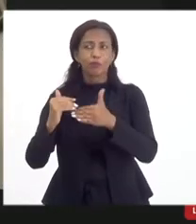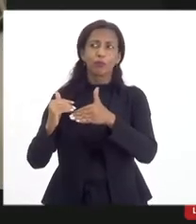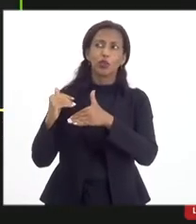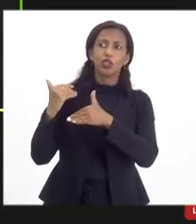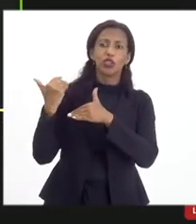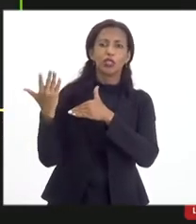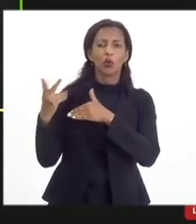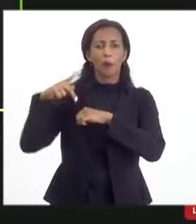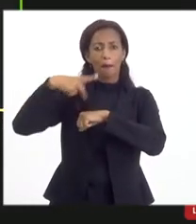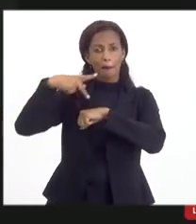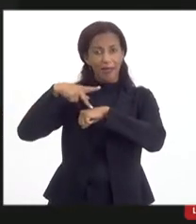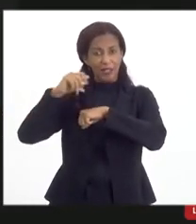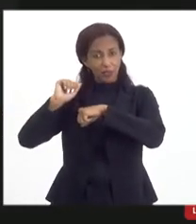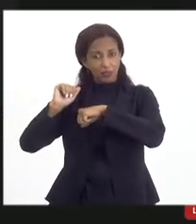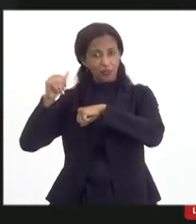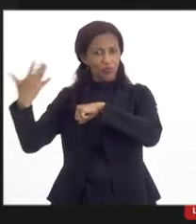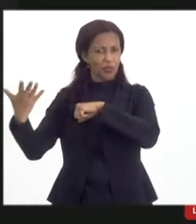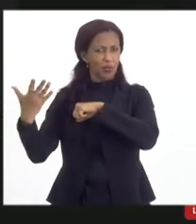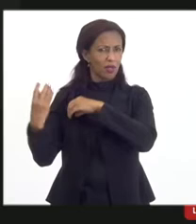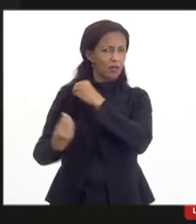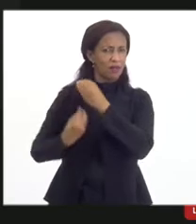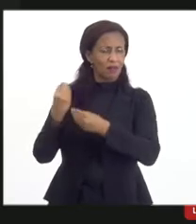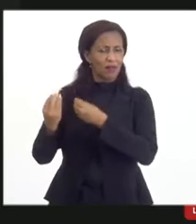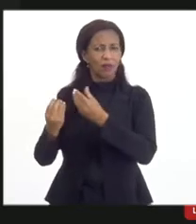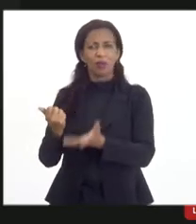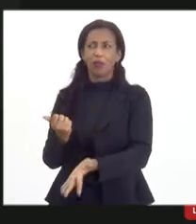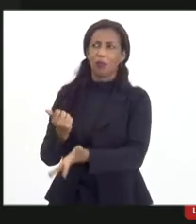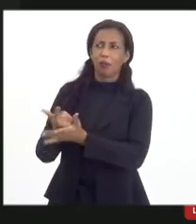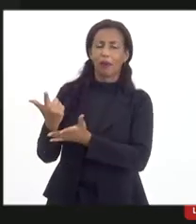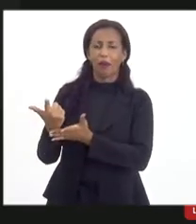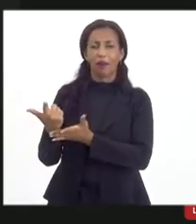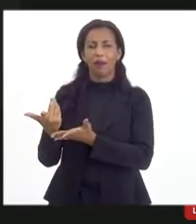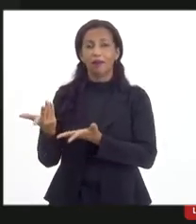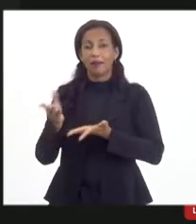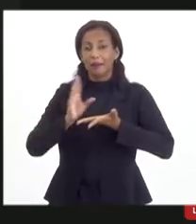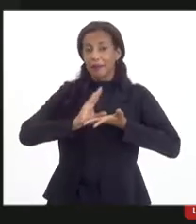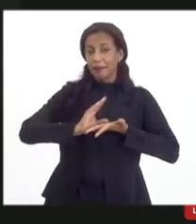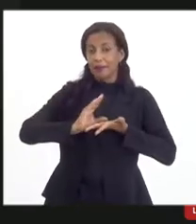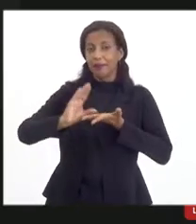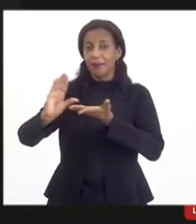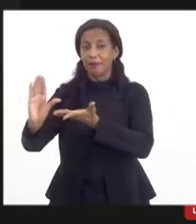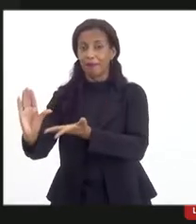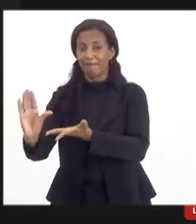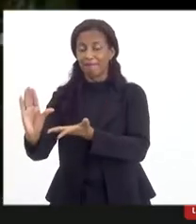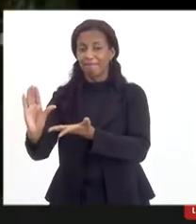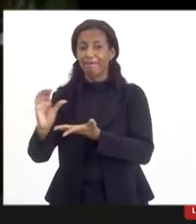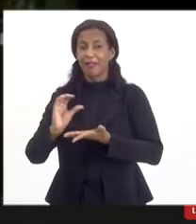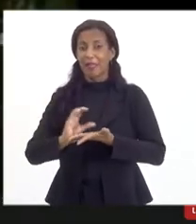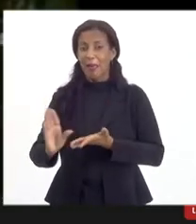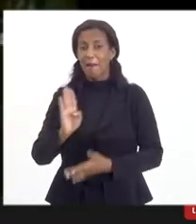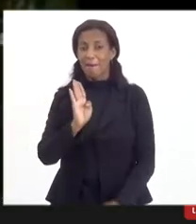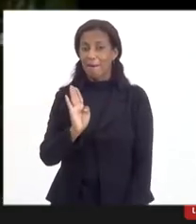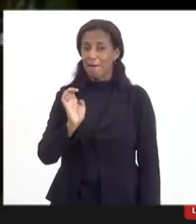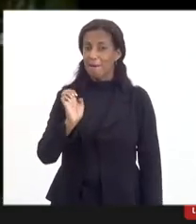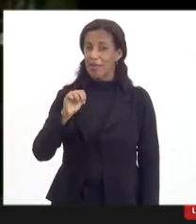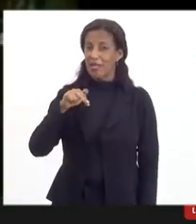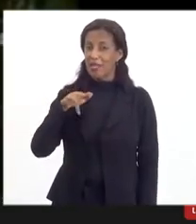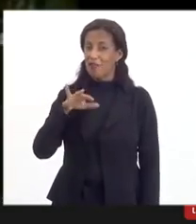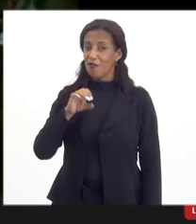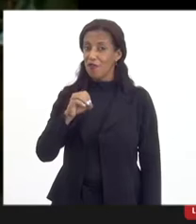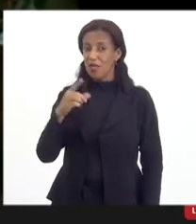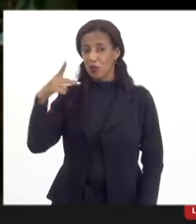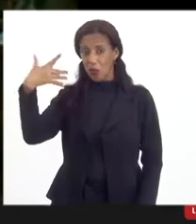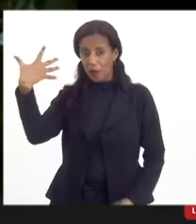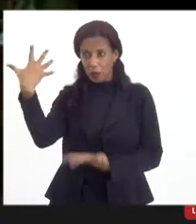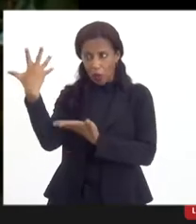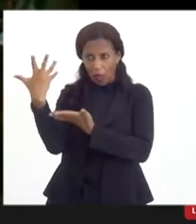concedido. Então, acabou sendo um benefício fiscal na palavra mais ampla. é benefício para quem recebe,